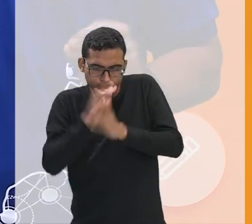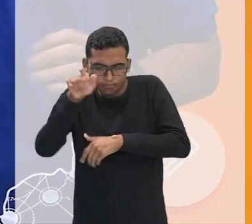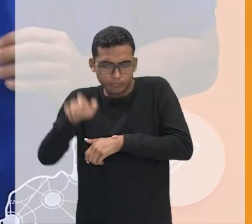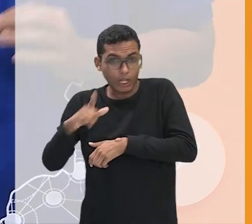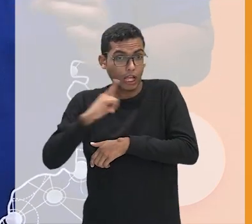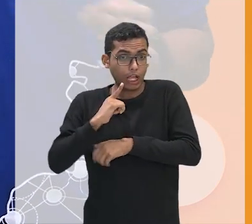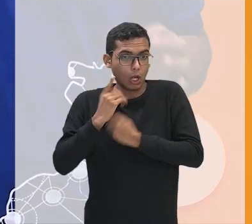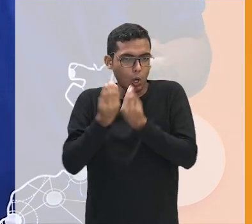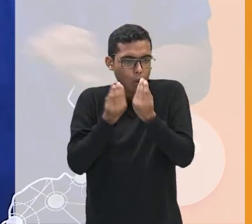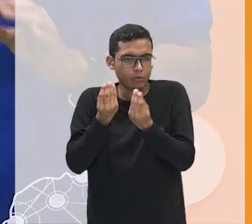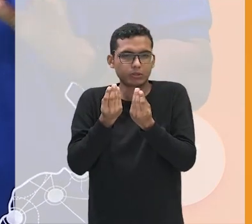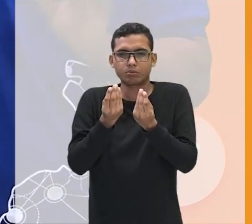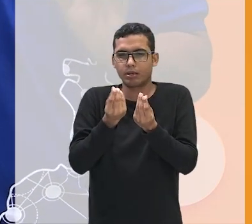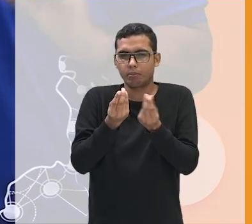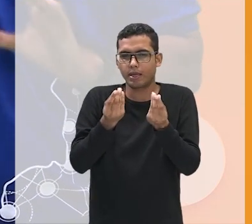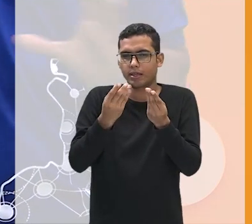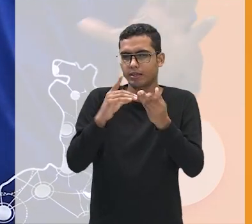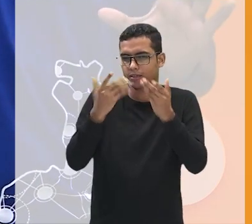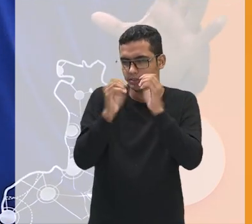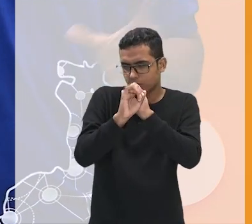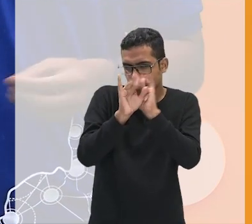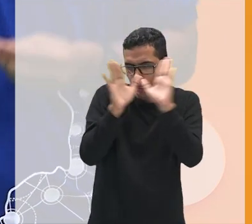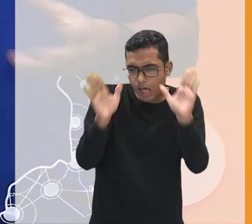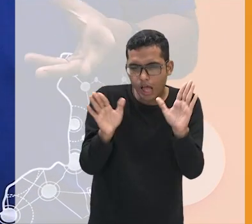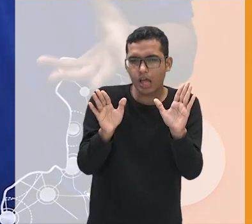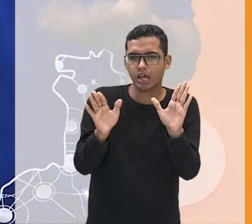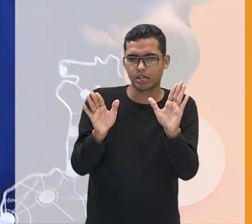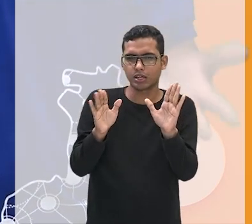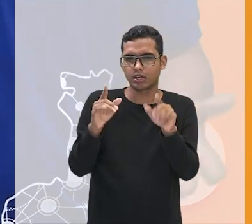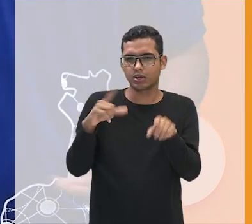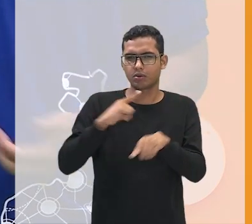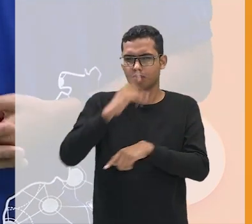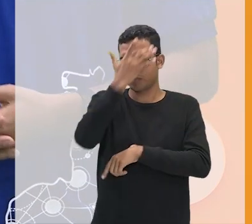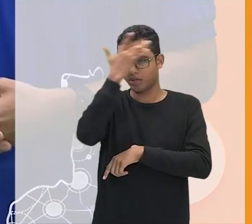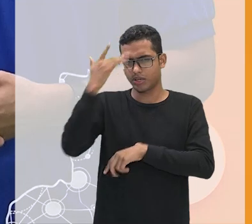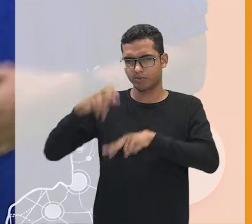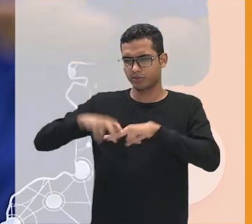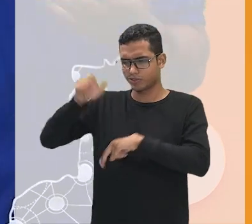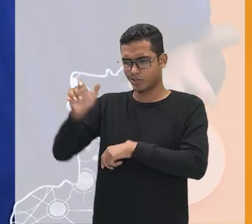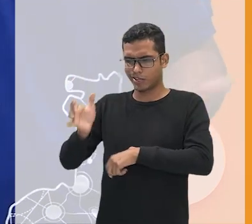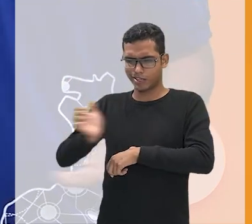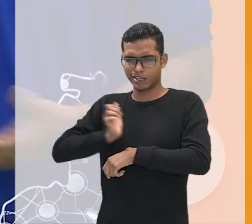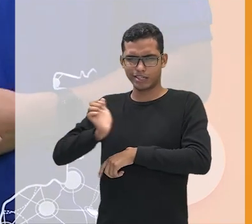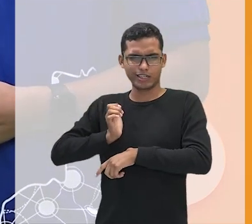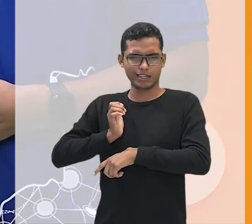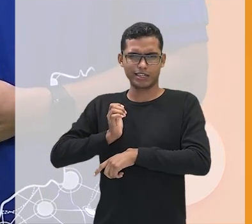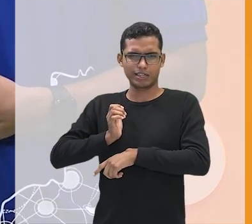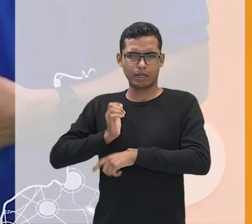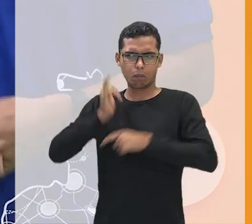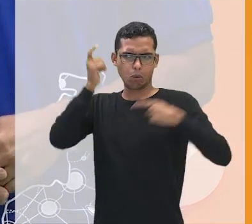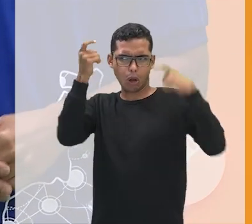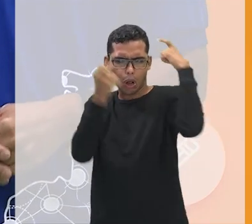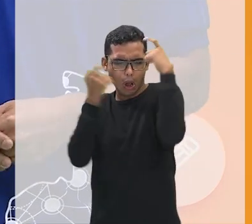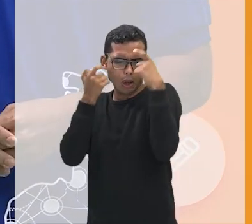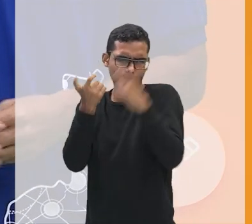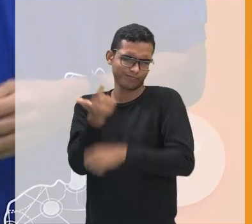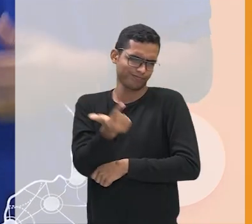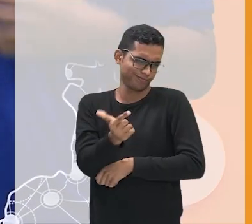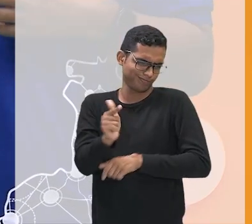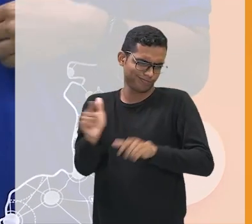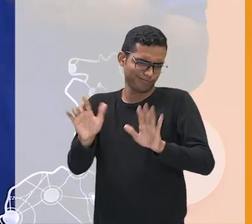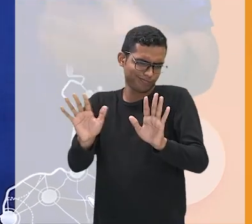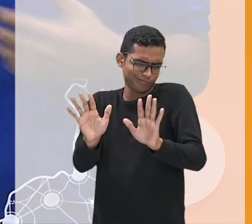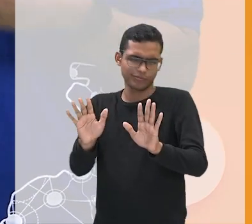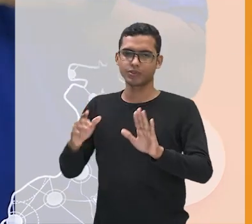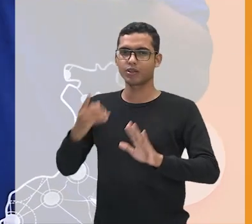sutil porque gente rica não se estressa tanto assim não tem por que se preocupar então é filme assim